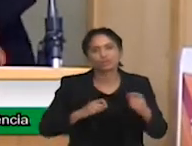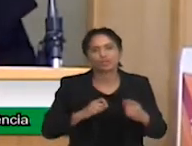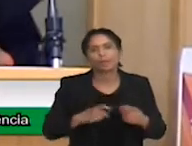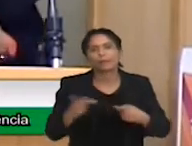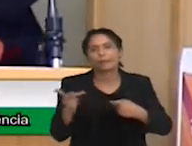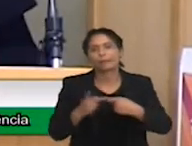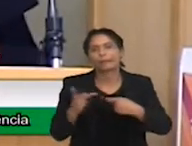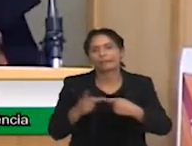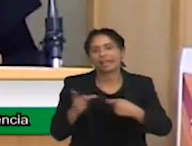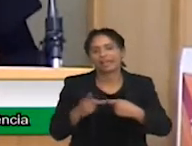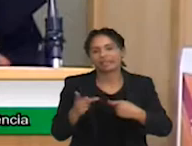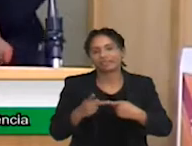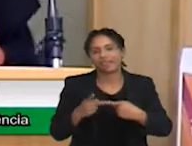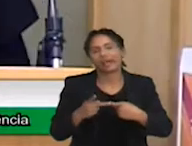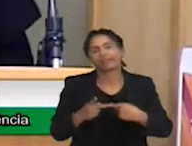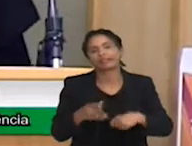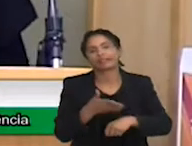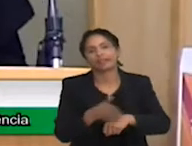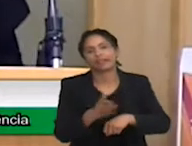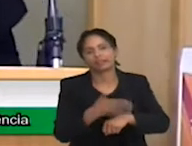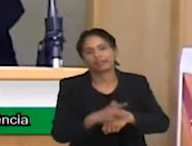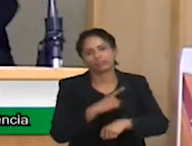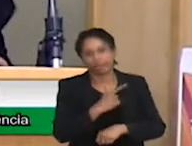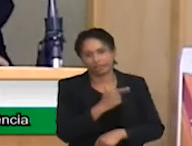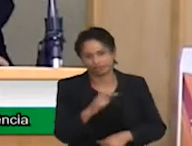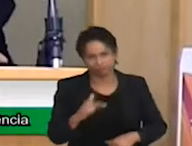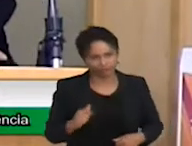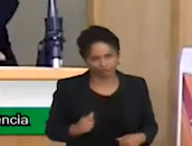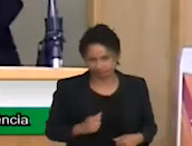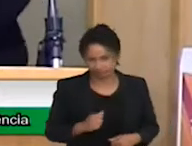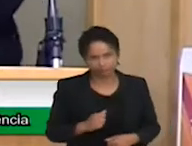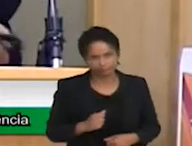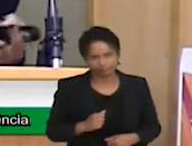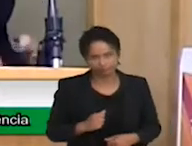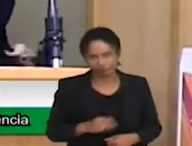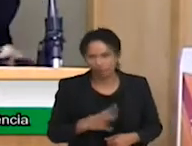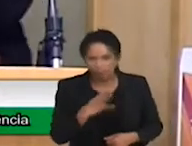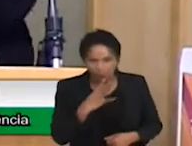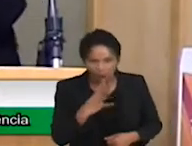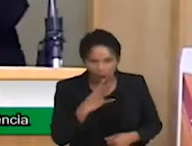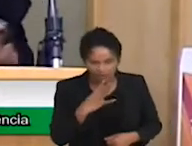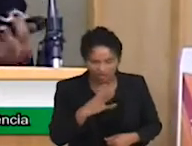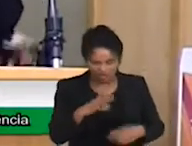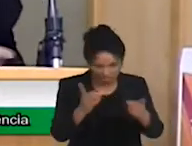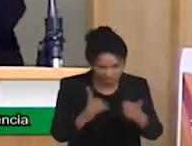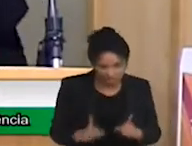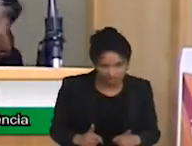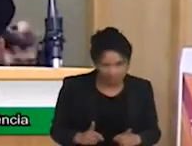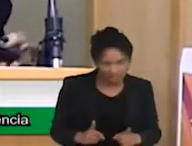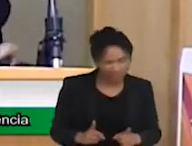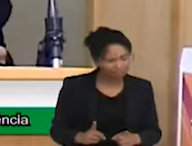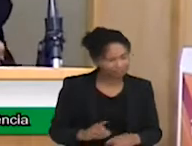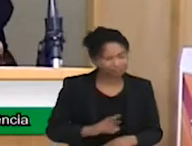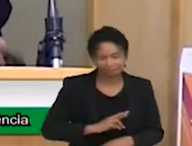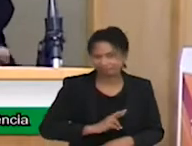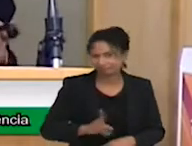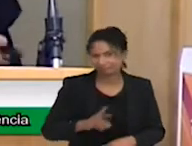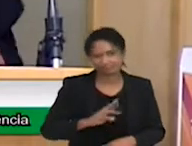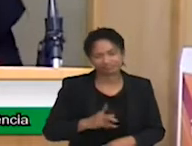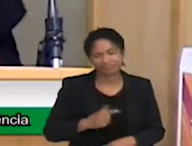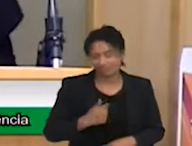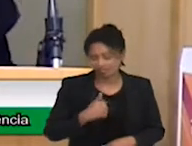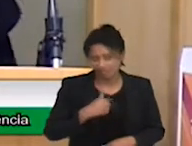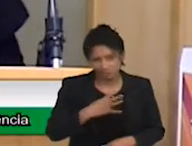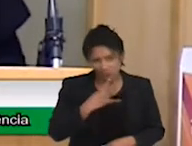para estar na linha de base, para reconhecimento da deficiência, eu já cansei de ver crianças com uma forma de paralisia cerebral